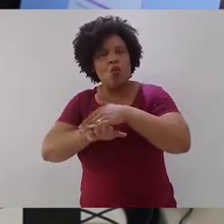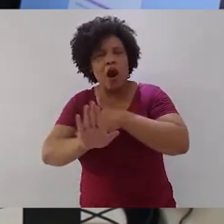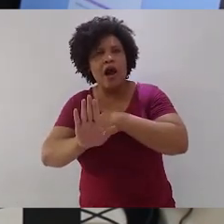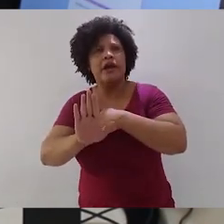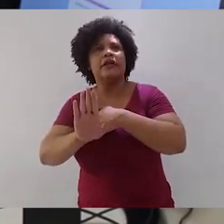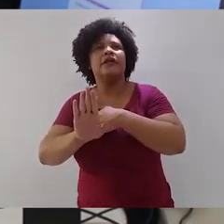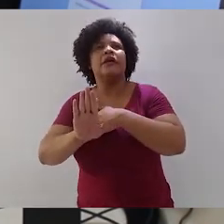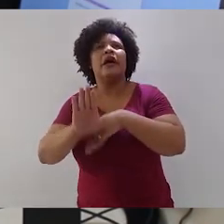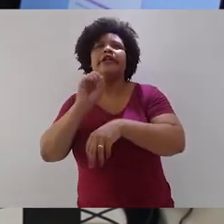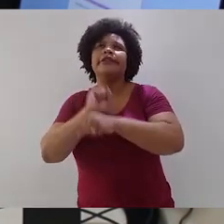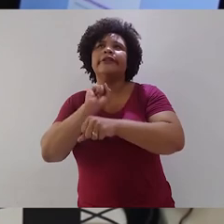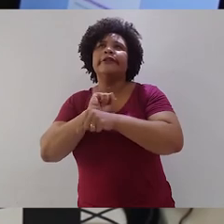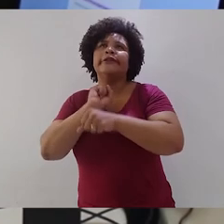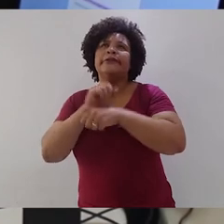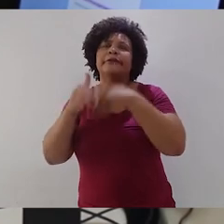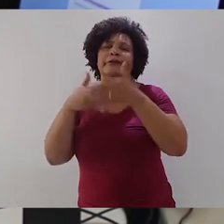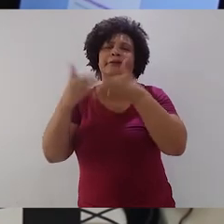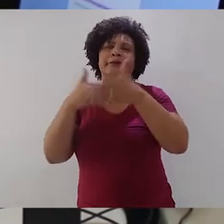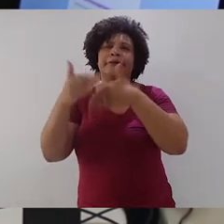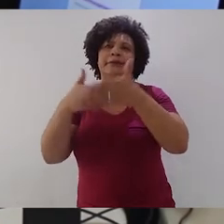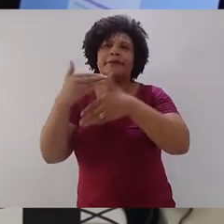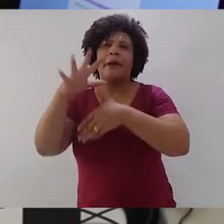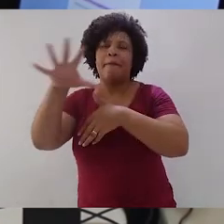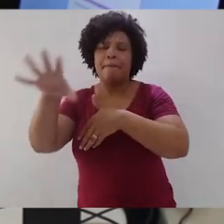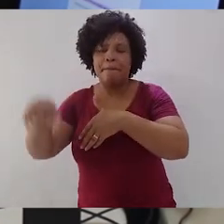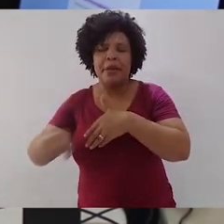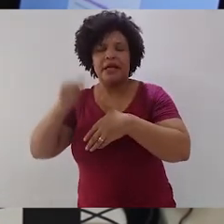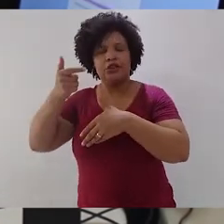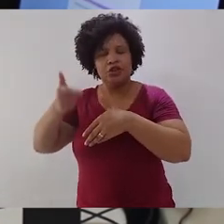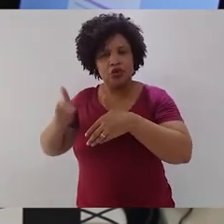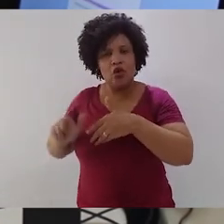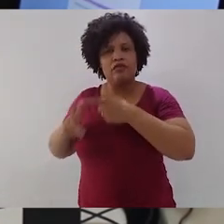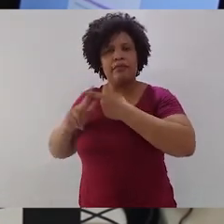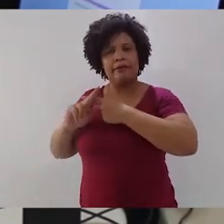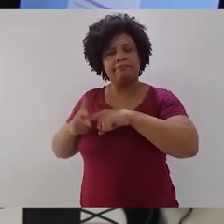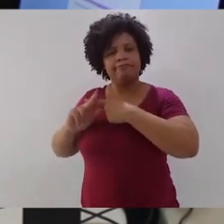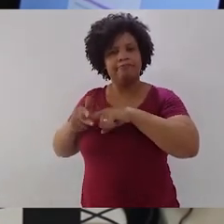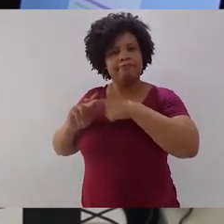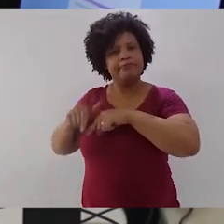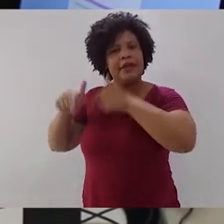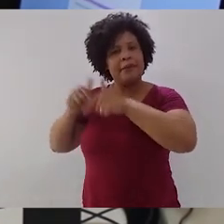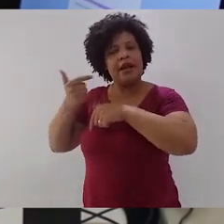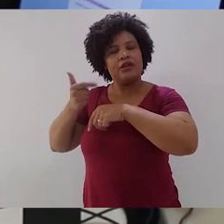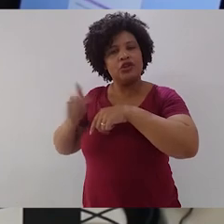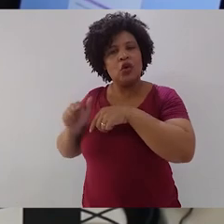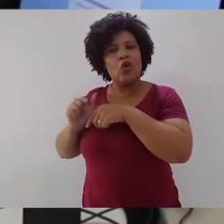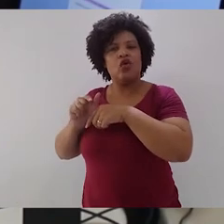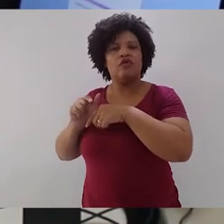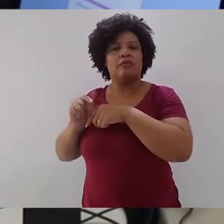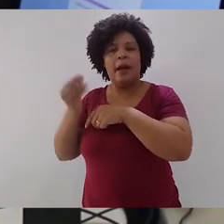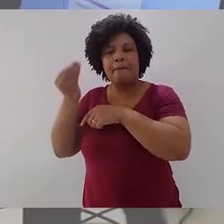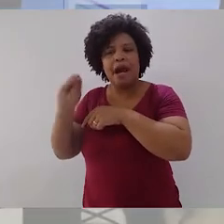como se você fizesse o texto, deixasse na gaveta e dentro de algum tempo você retoma para retrabalhar aquele texto de uma maneira mais